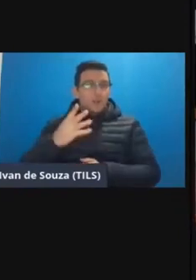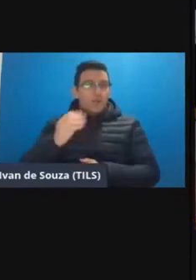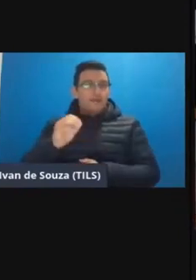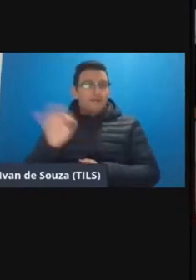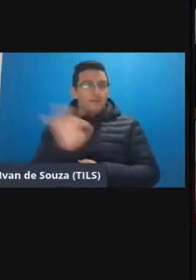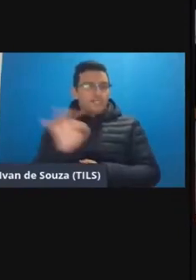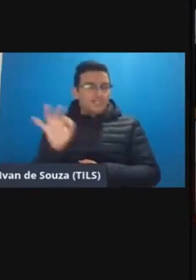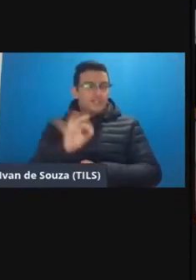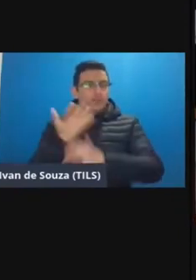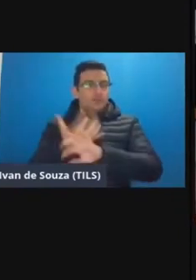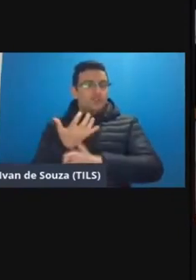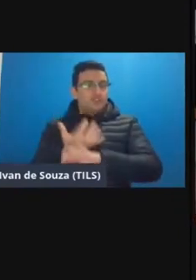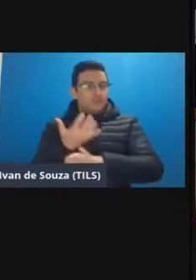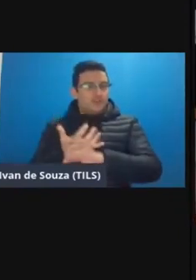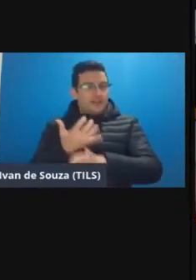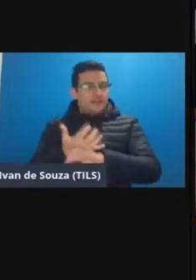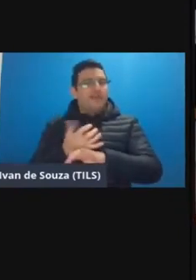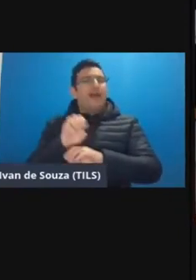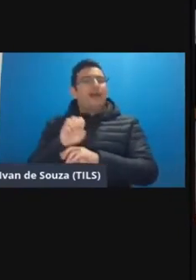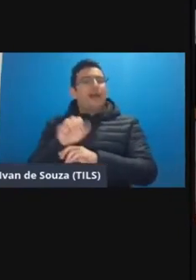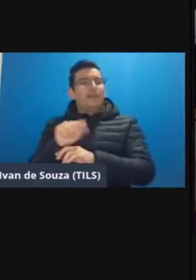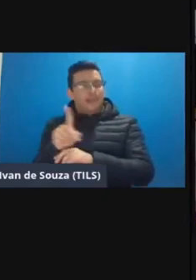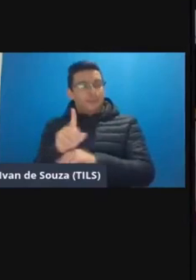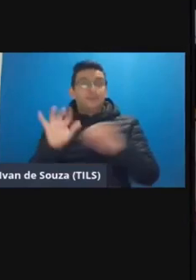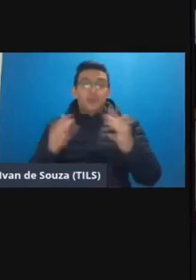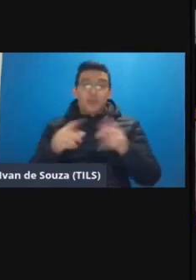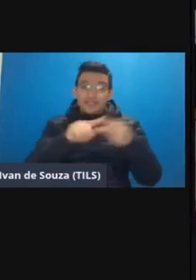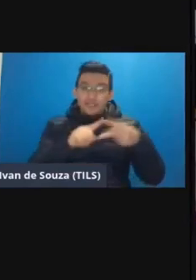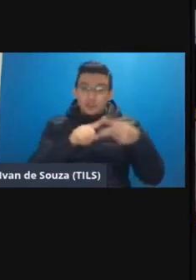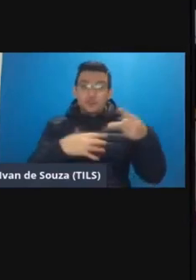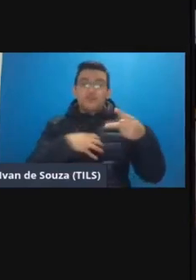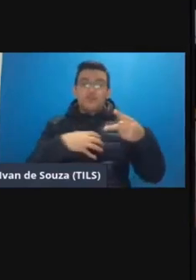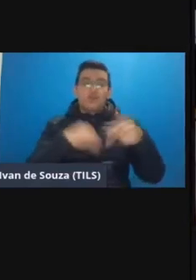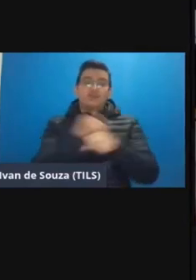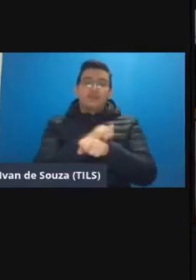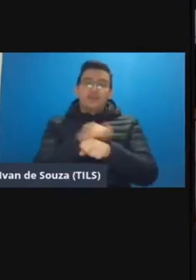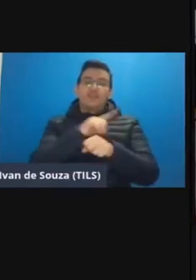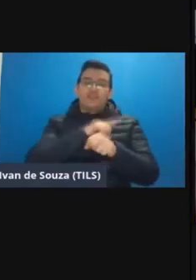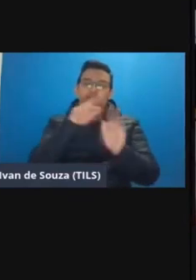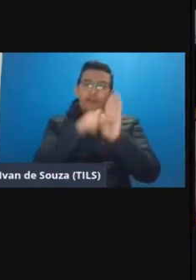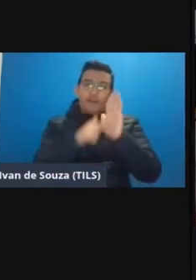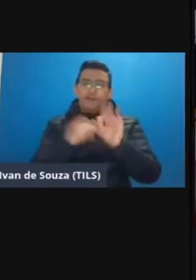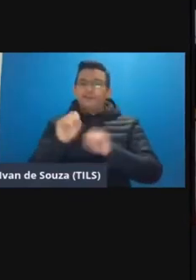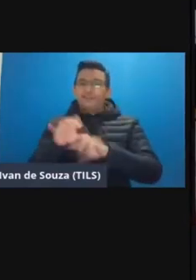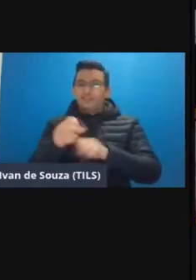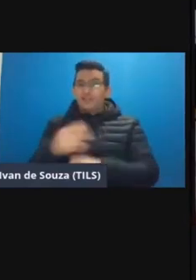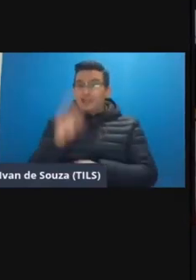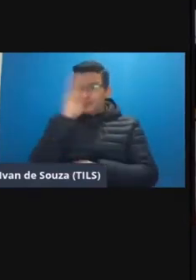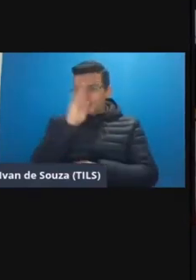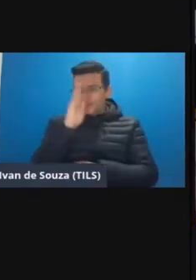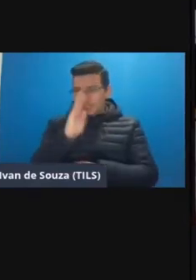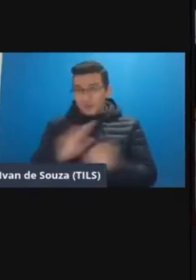disciplinas é na educação à distância então são essas duas modalidades que regem as formas de ensino no Brasil